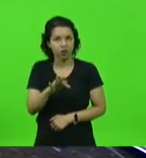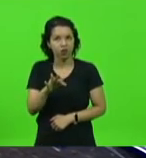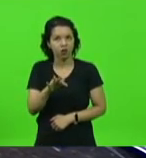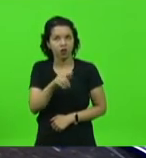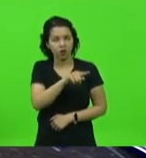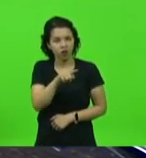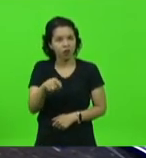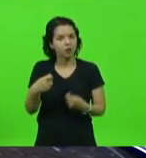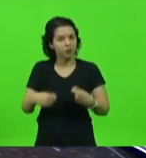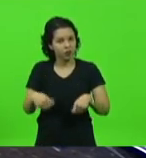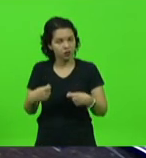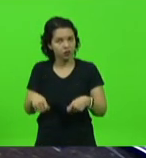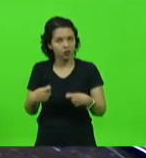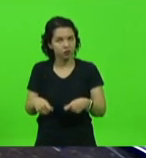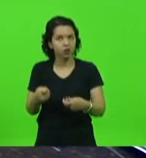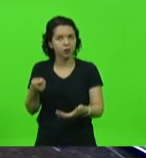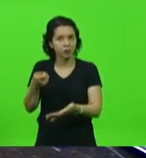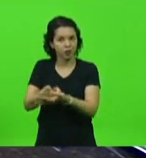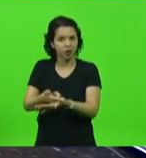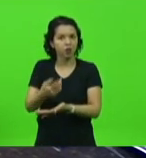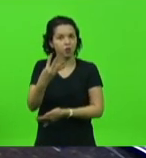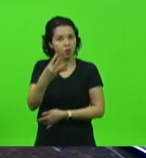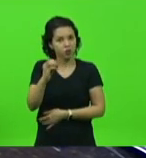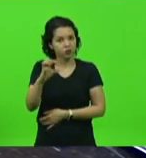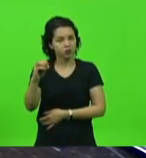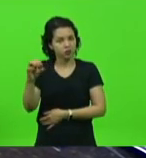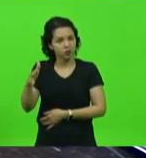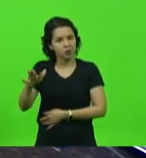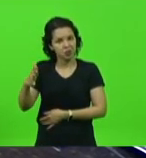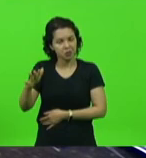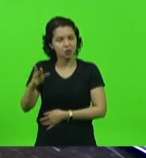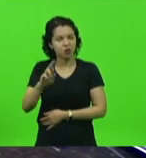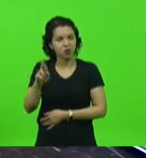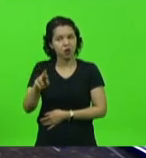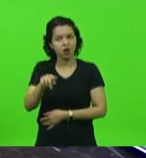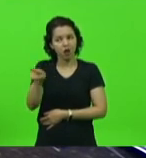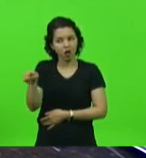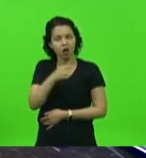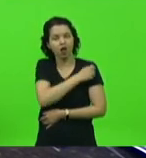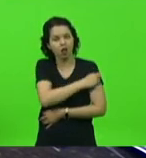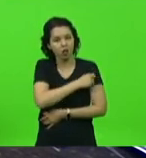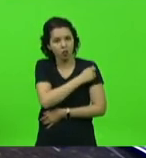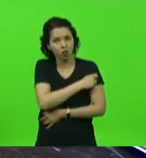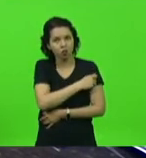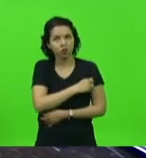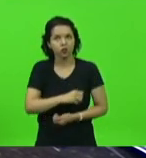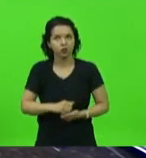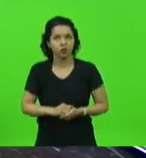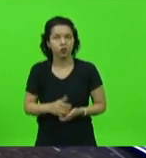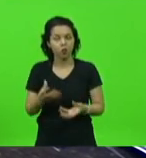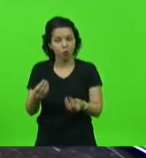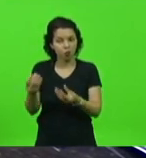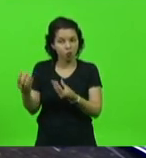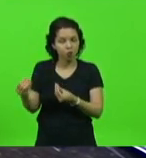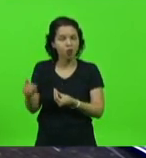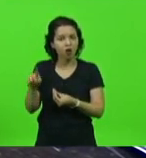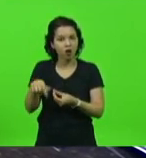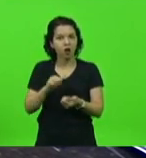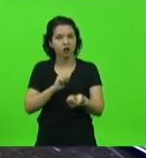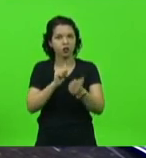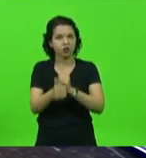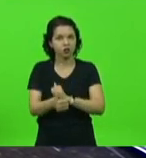bancar os 400 e poucos reais para esses alunos que, para muitos, são atletas